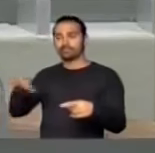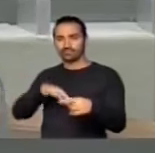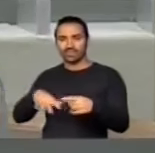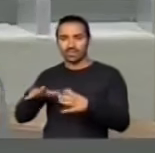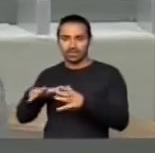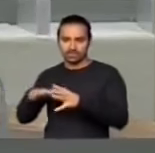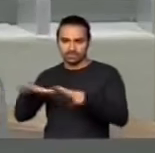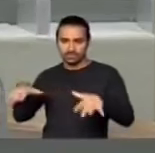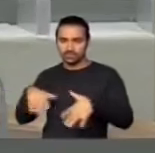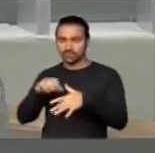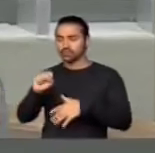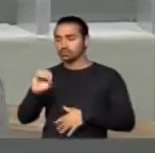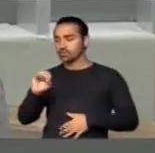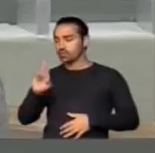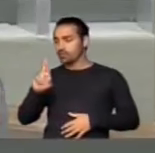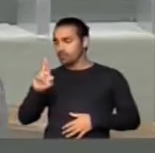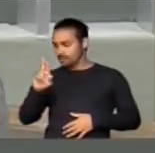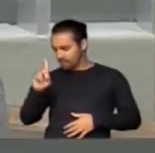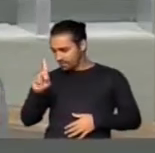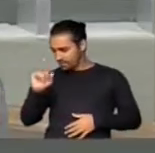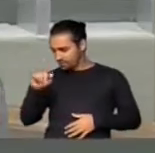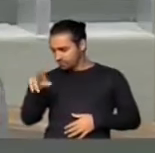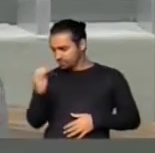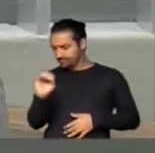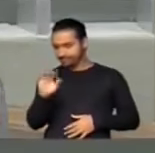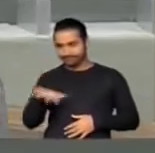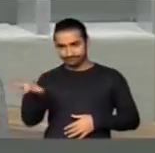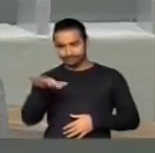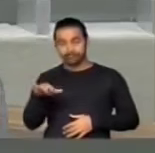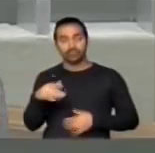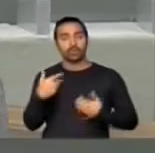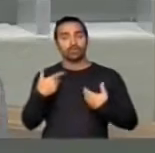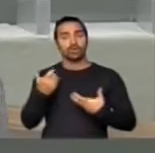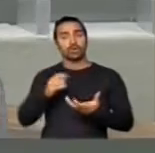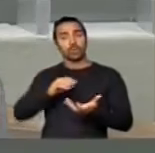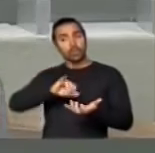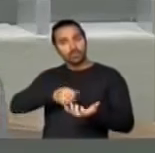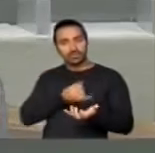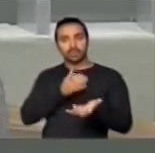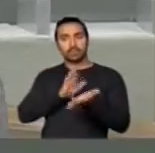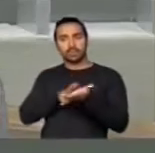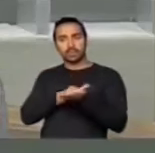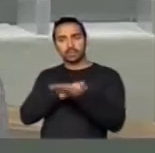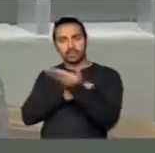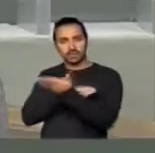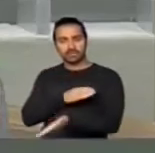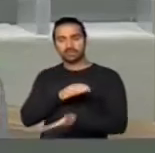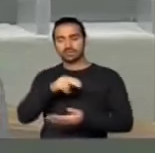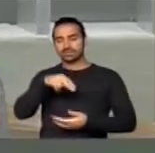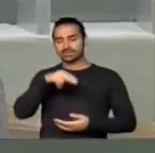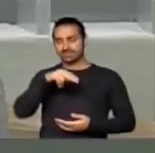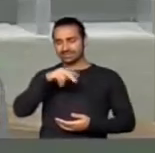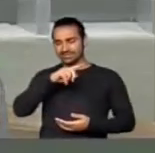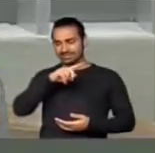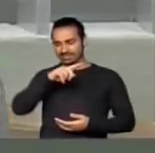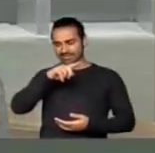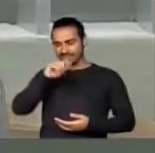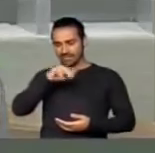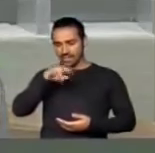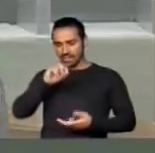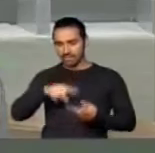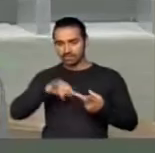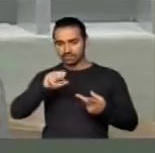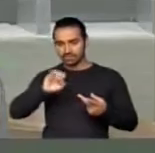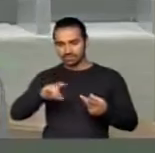região, do Conselho de Sobradinho e Martinésia. Quero aproveitar para parabenizar, sou Ivo Zanata, José Geraldo,